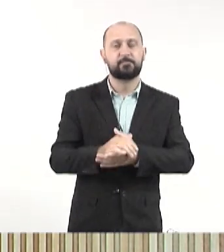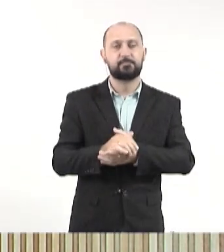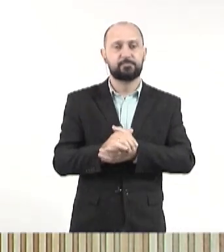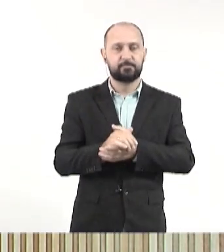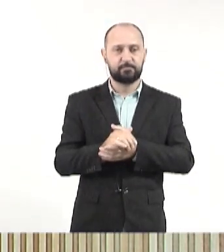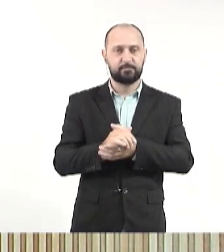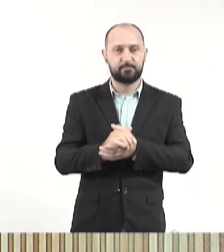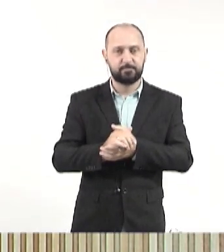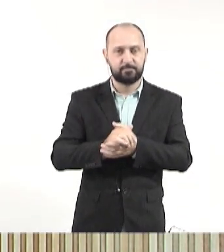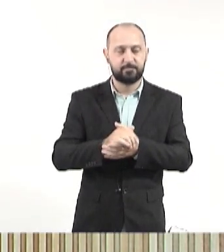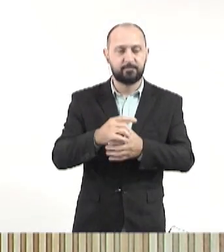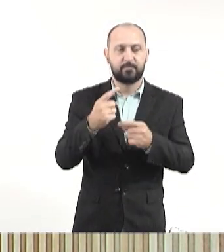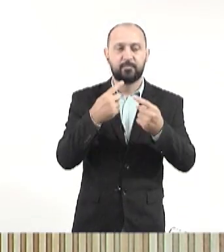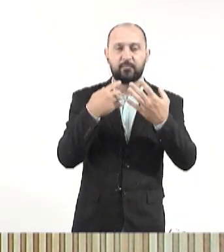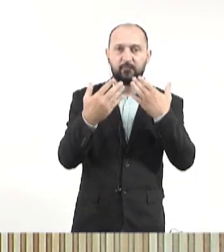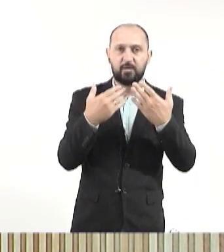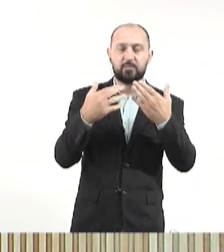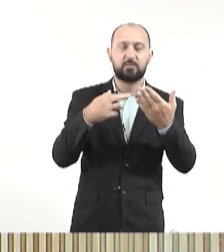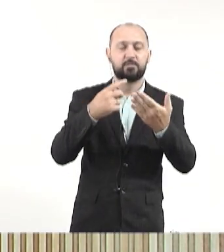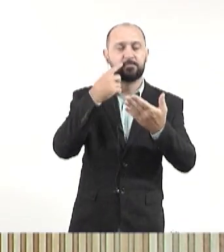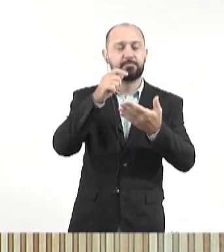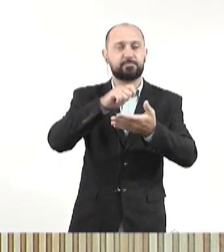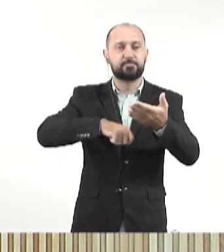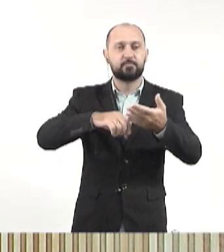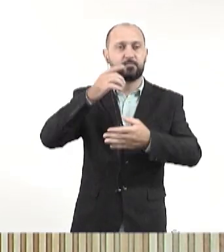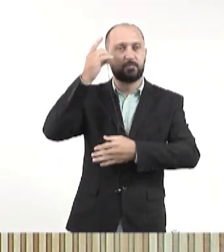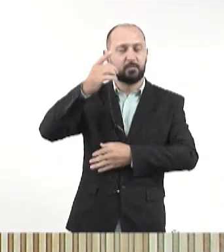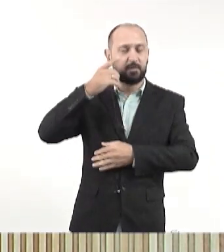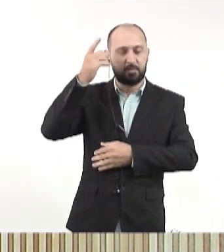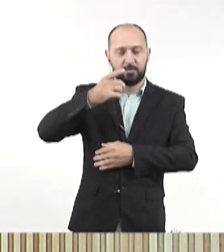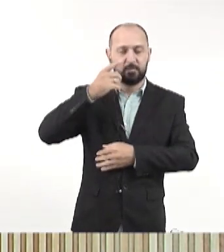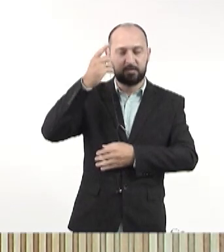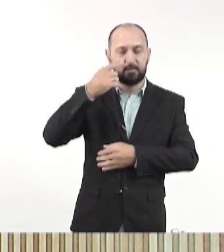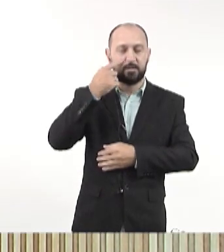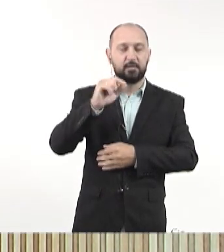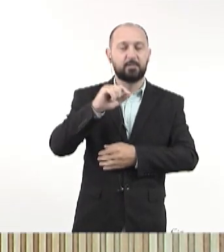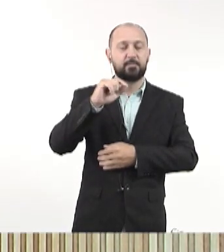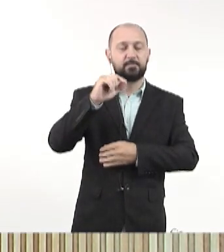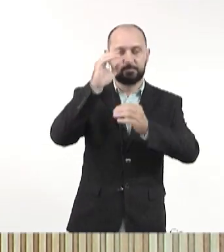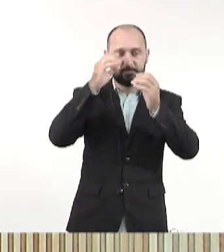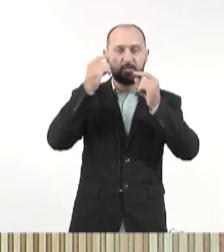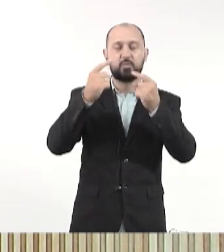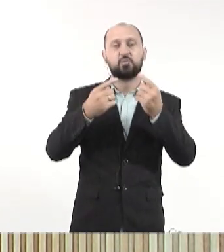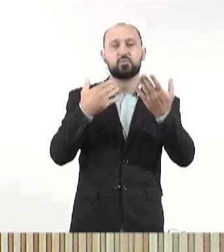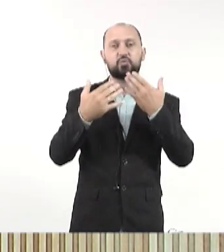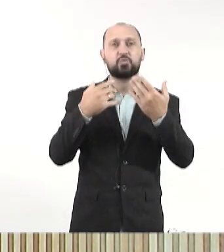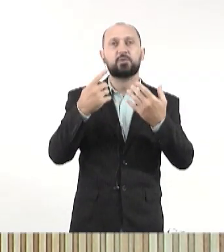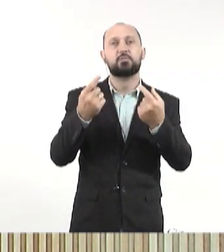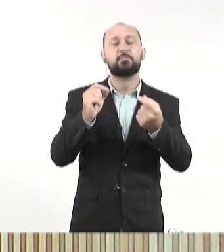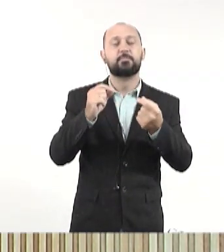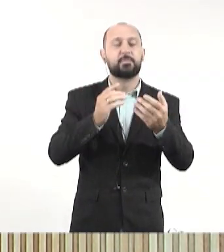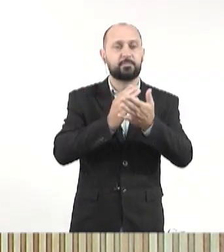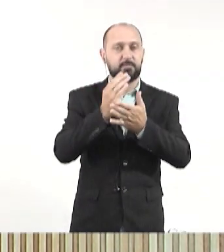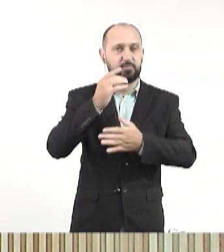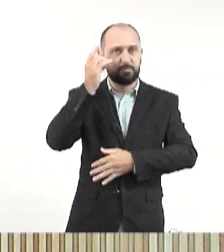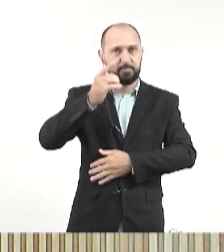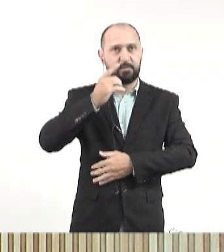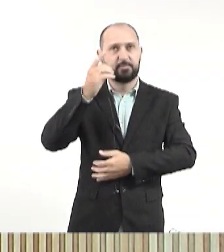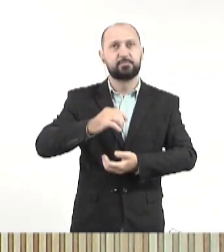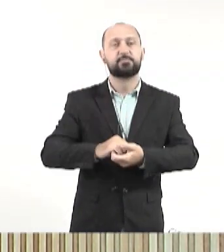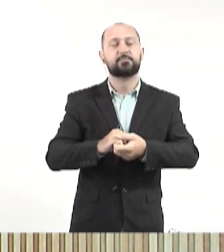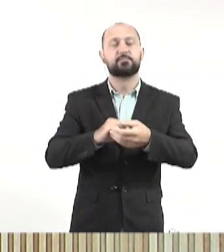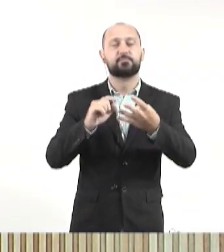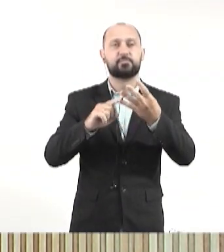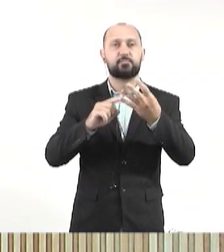Legislativa, trouxemos, inclusive, um comentário do relator da matéria, que foi o deputado Caravira, então, agora, sendo votado em discussão única e aprovado pelos deputados.